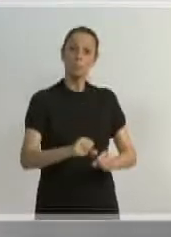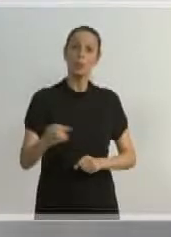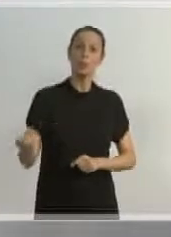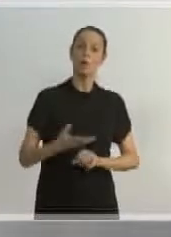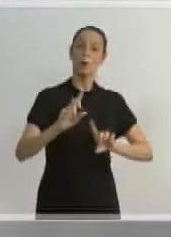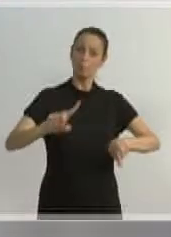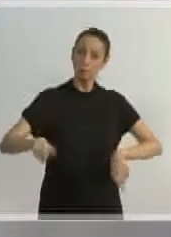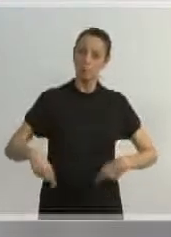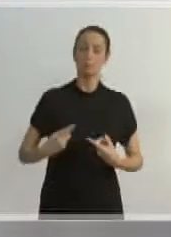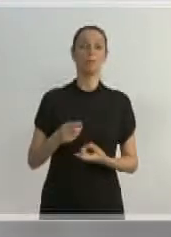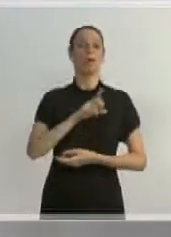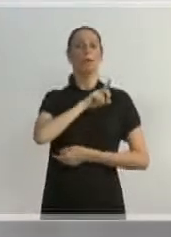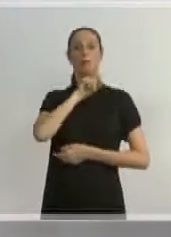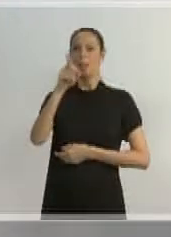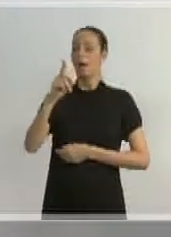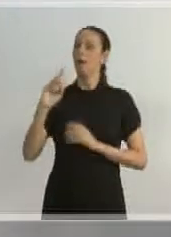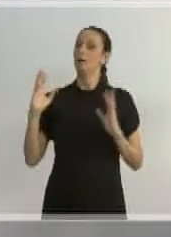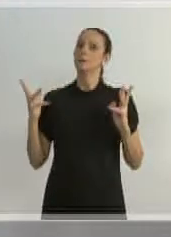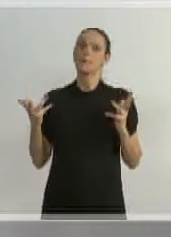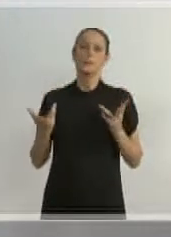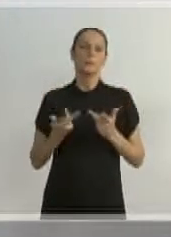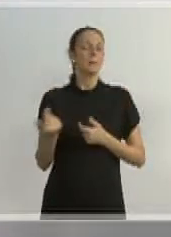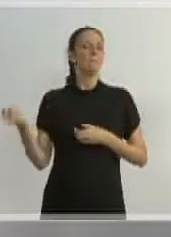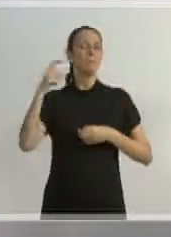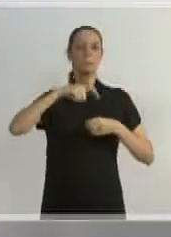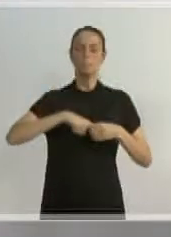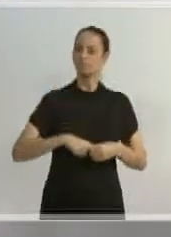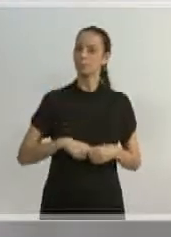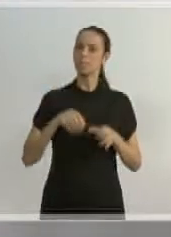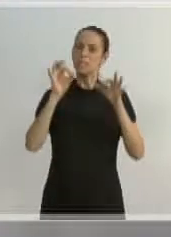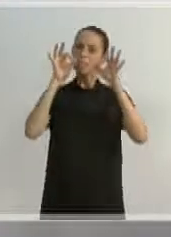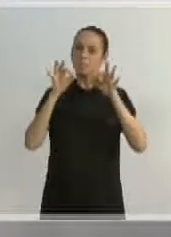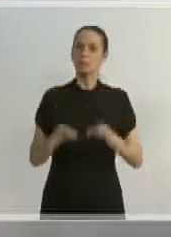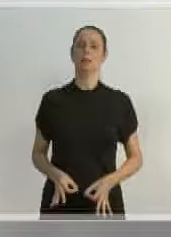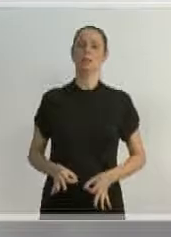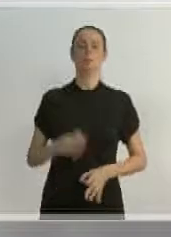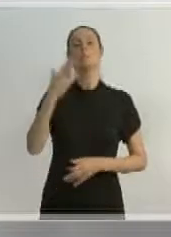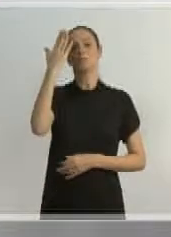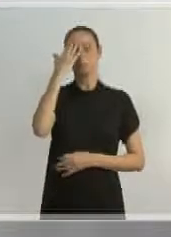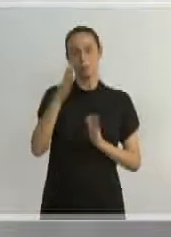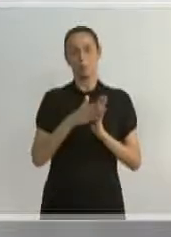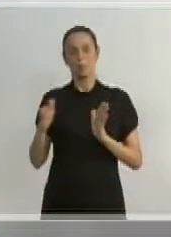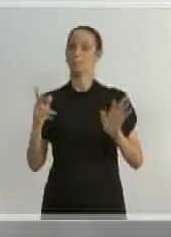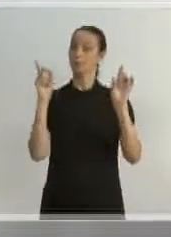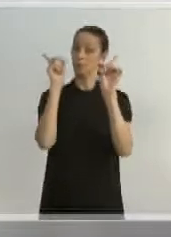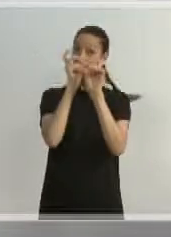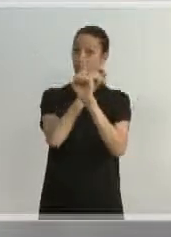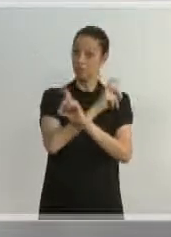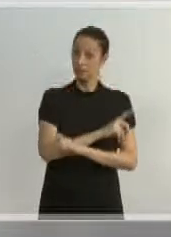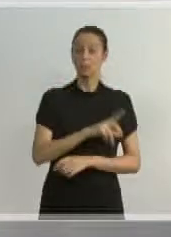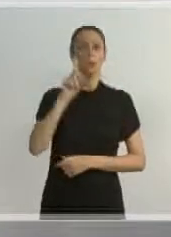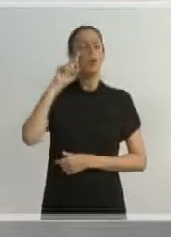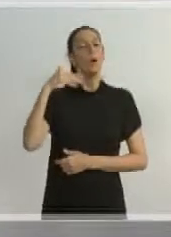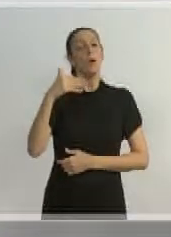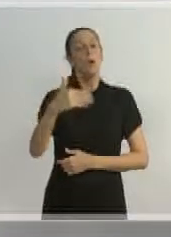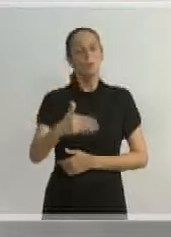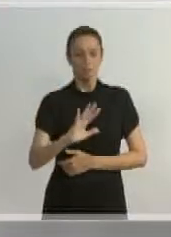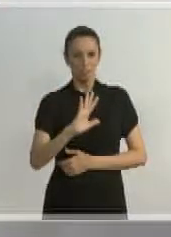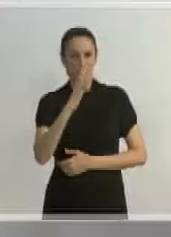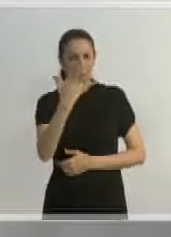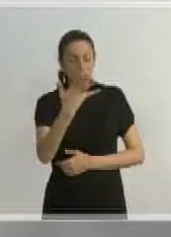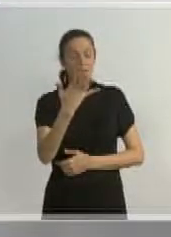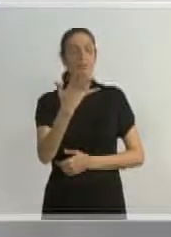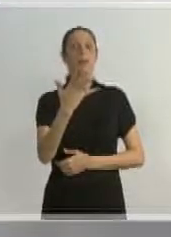eu saí de lá encantado, com muita certeza e convicção de que, apesar das dificuldades diárias que a gente enfrenta,